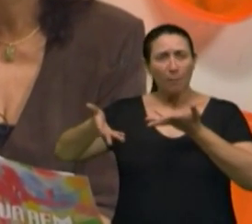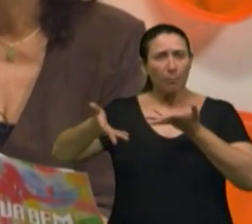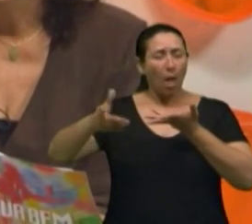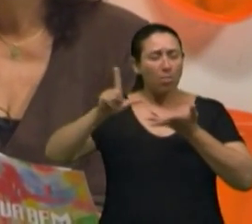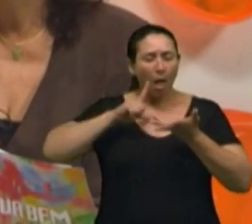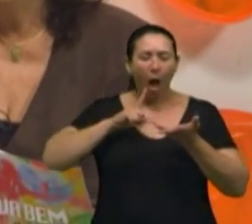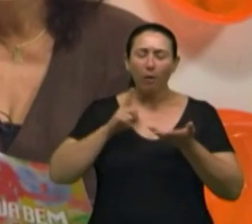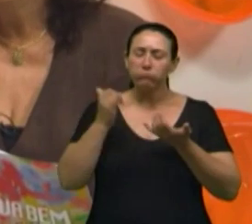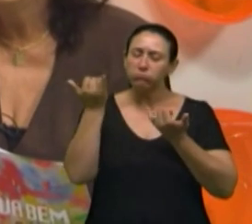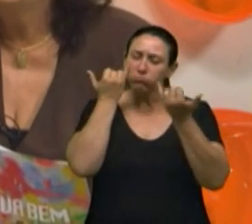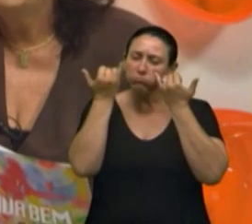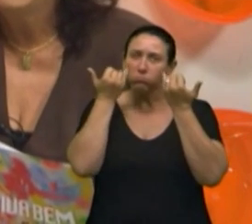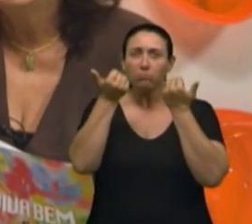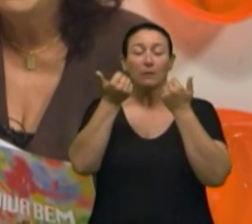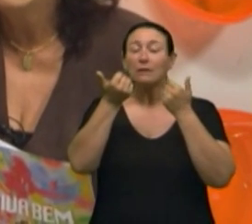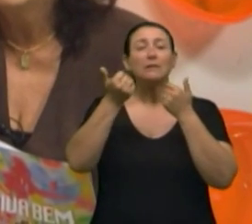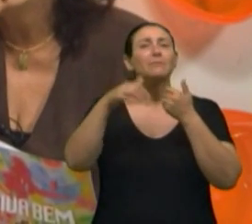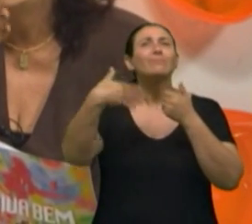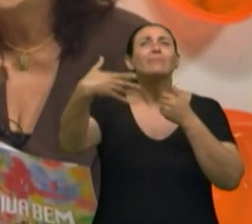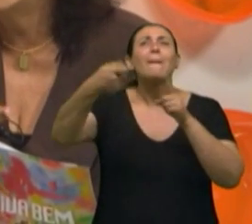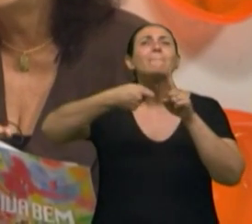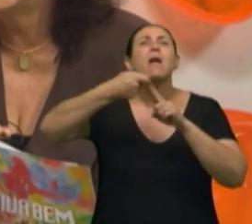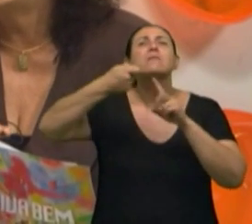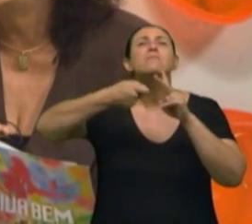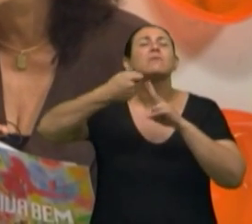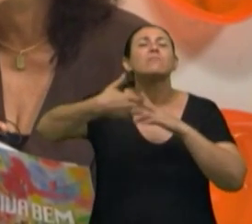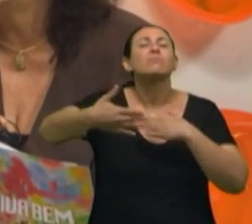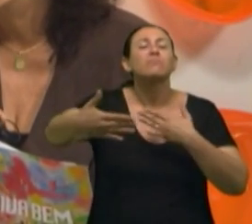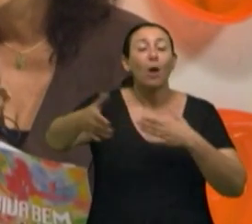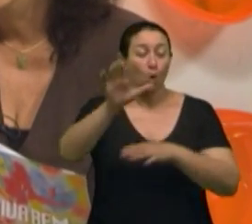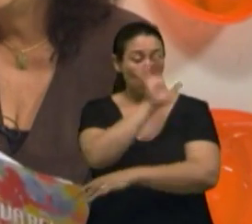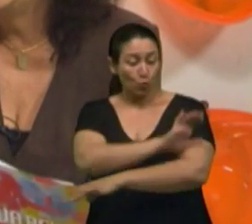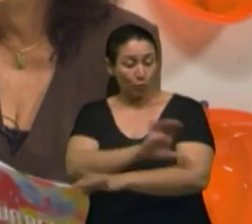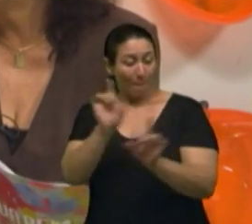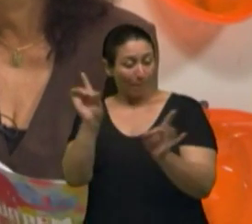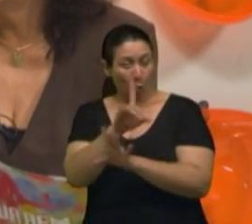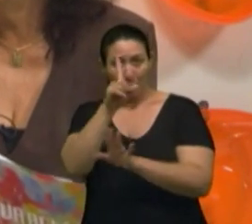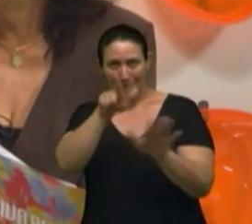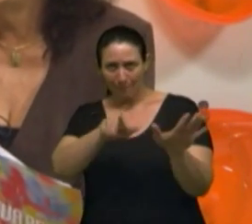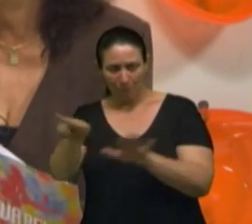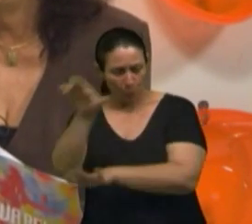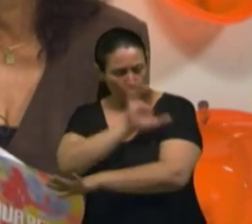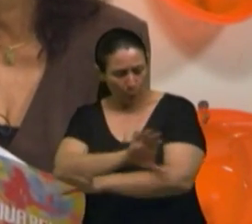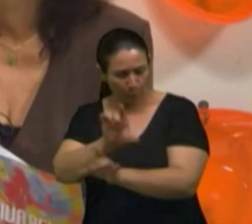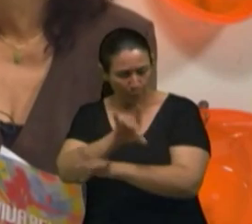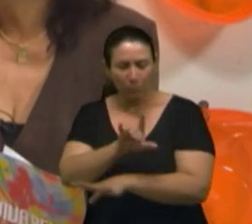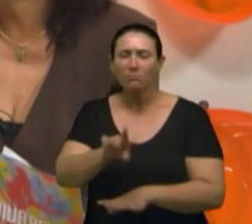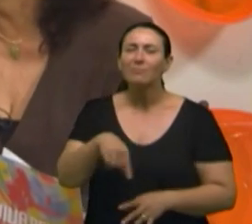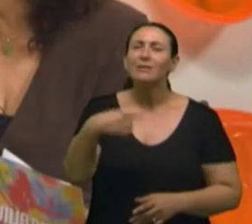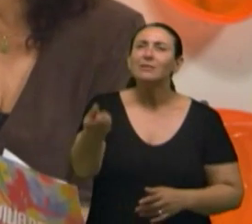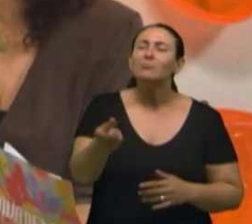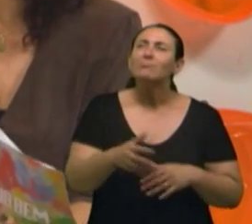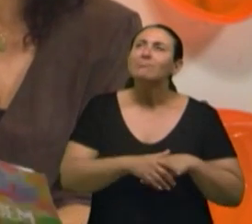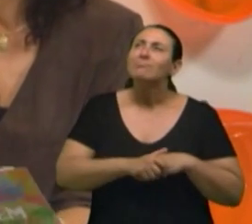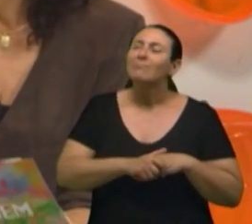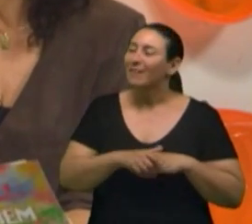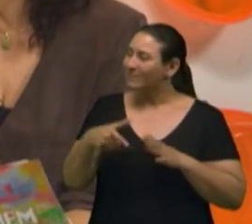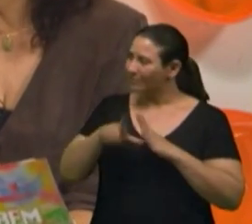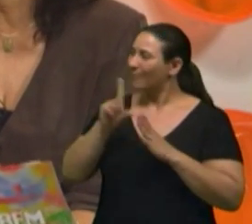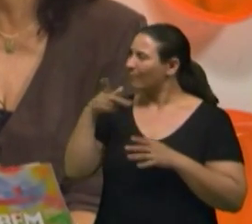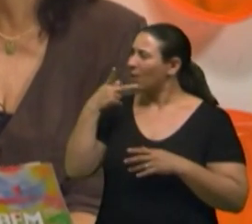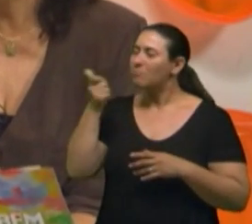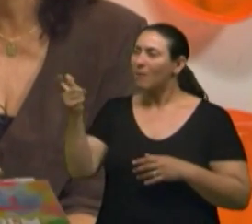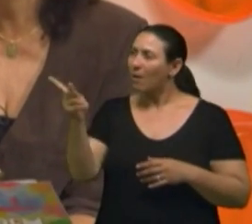amadurecem, semanas depois, meses depois que fizeram o curso, nós conversávamos fora do ar, né? Vocês disseram assim,